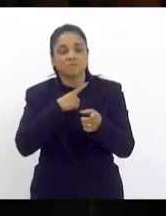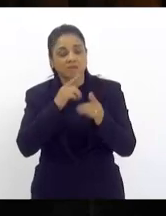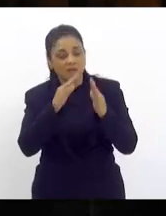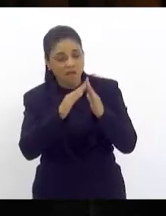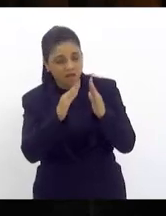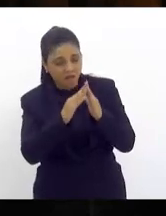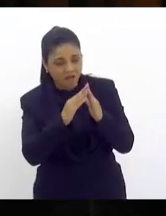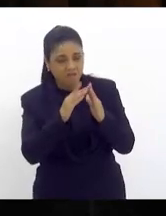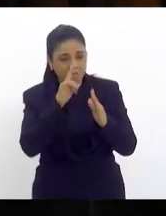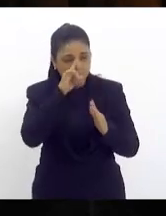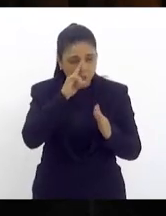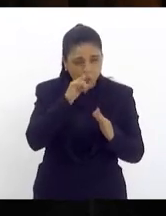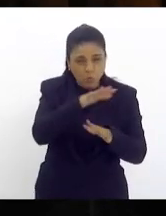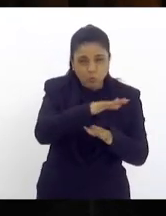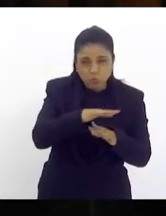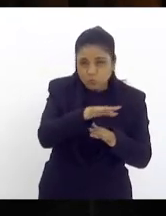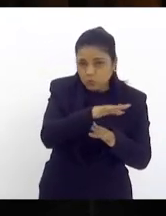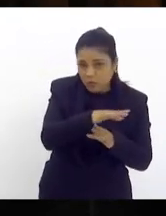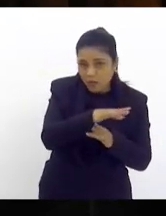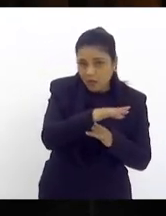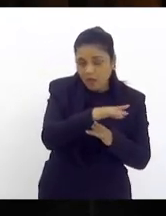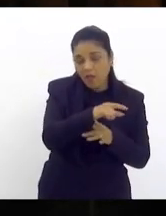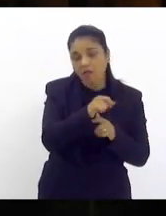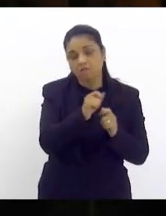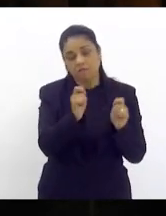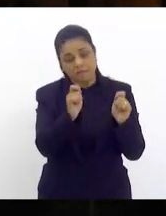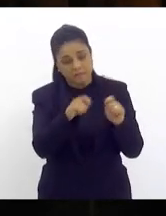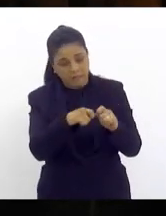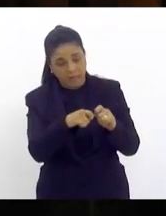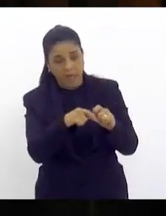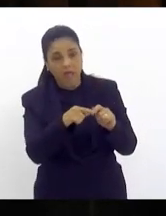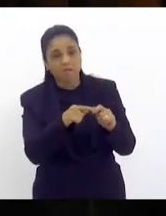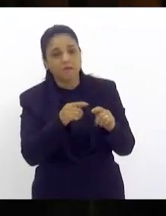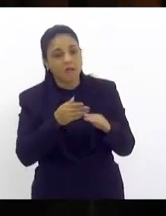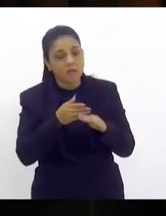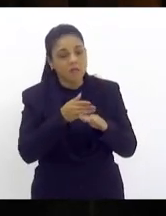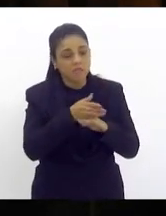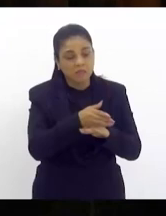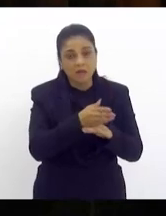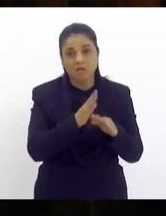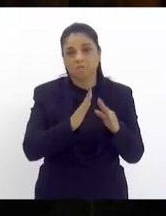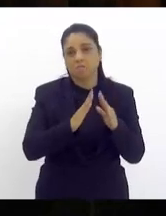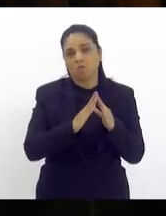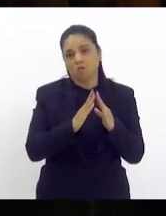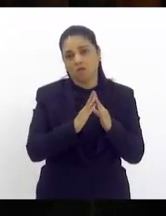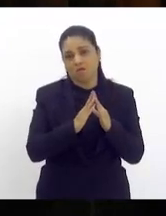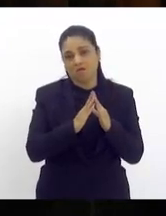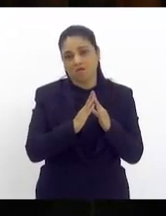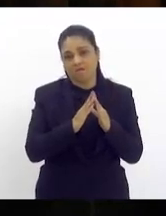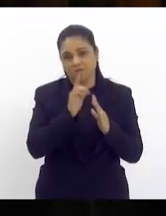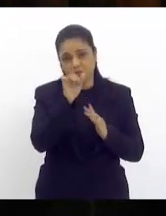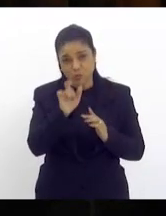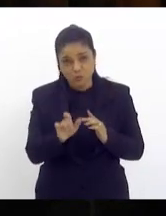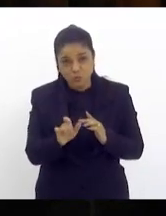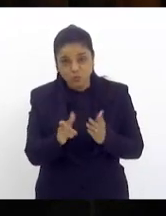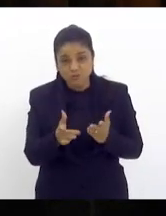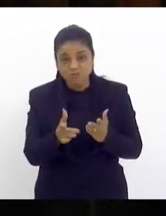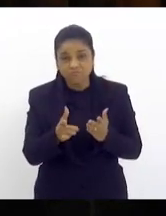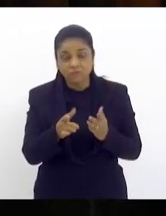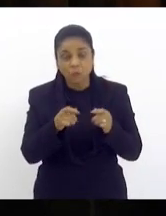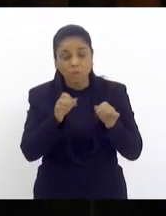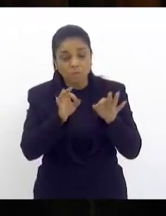em área de risco se aquela casa está em perfeitas condições para uma moradia esse